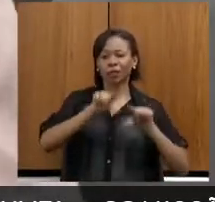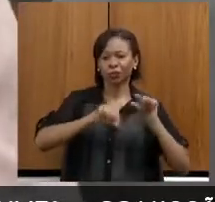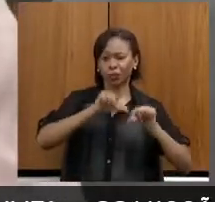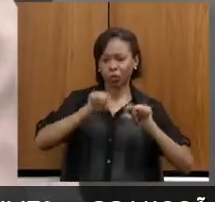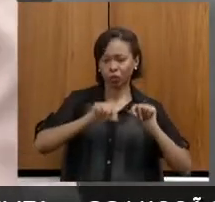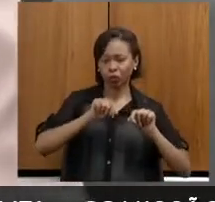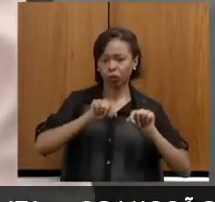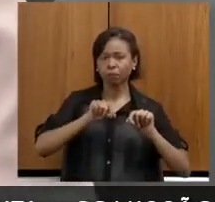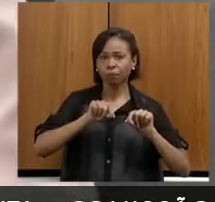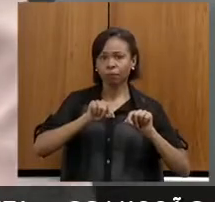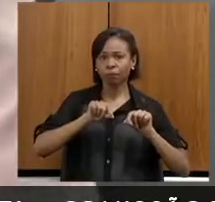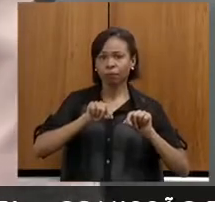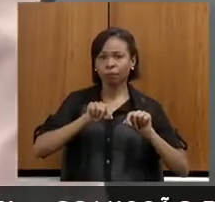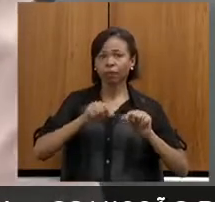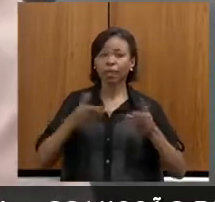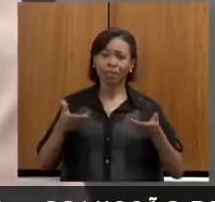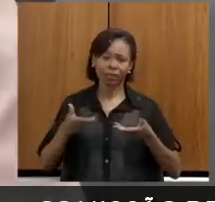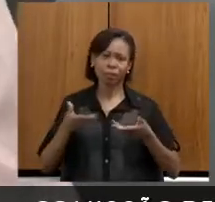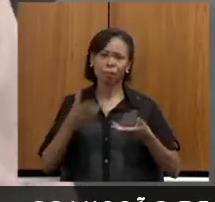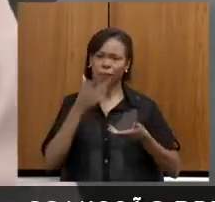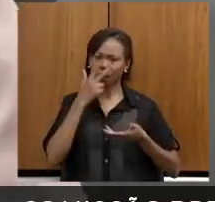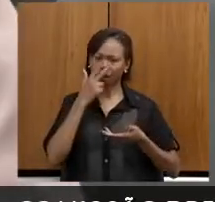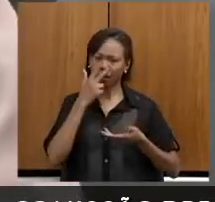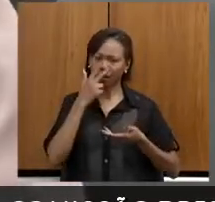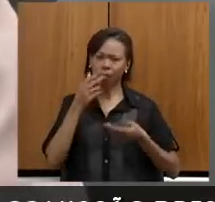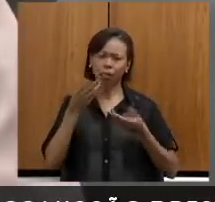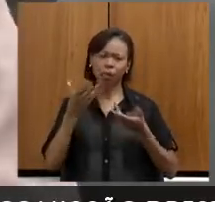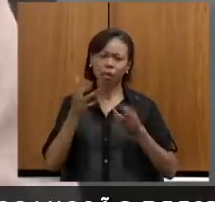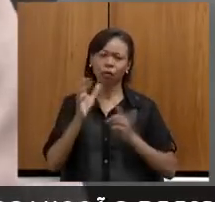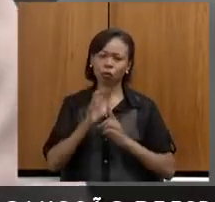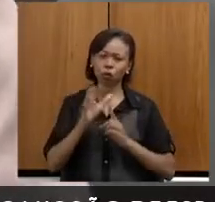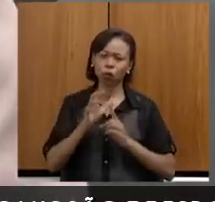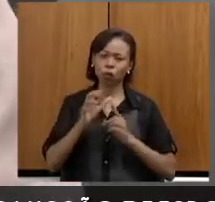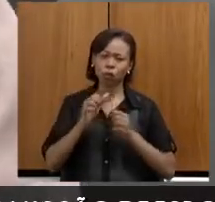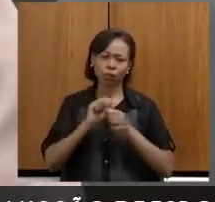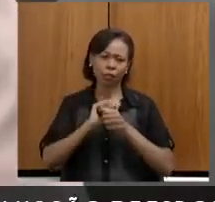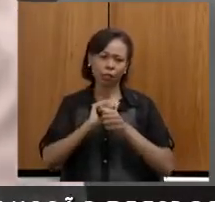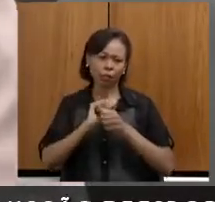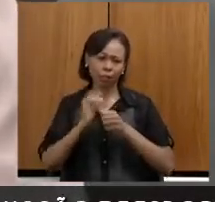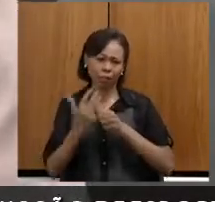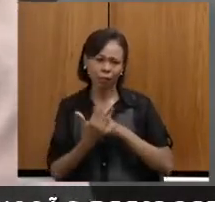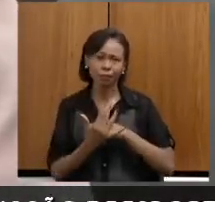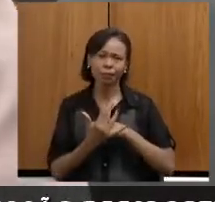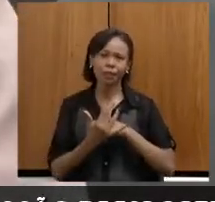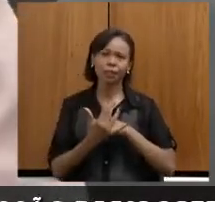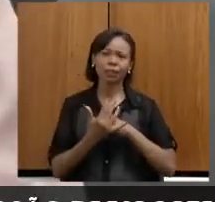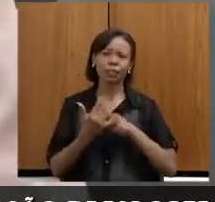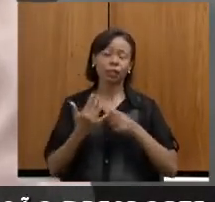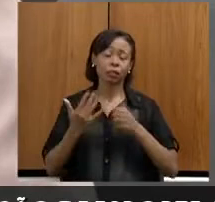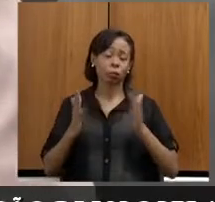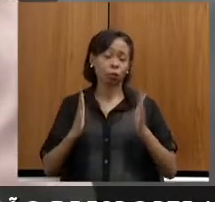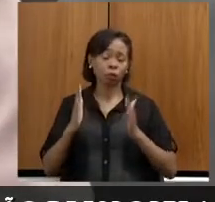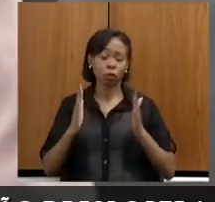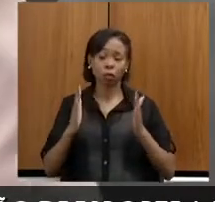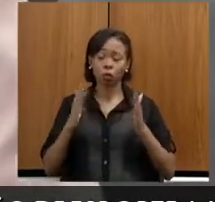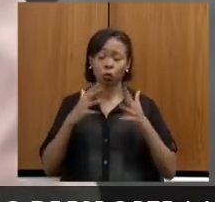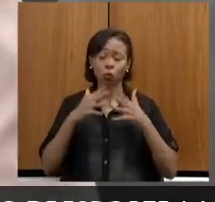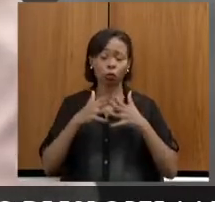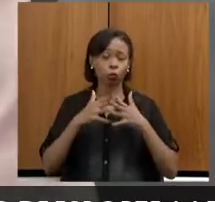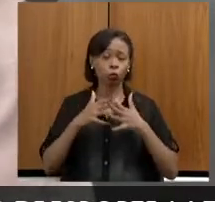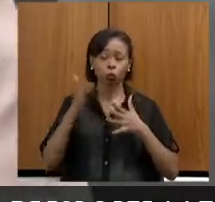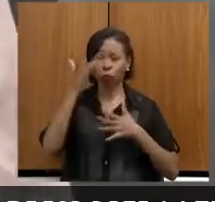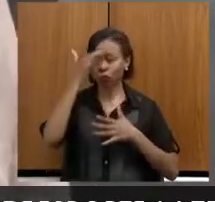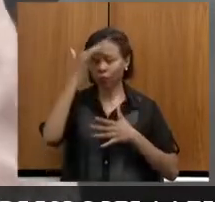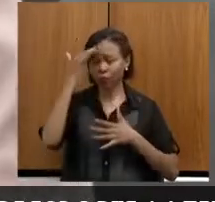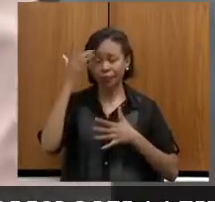acha que é uma consequência da pandemia, que a pandemia trouxe um momento muito confuso de saúde mental na vida das pessoas,